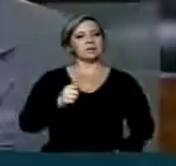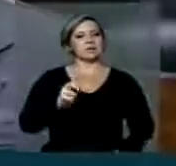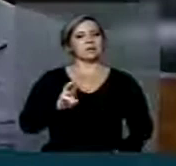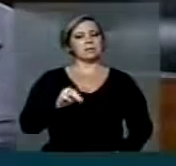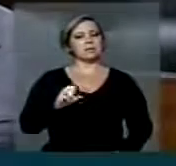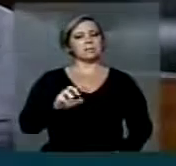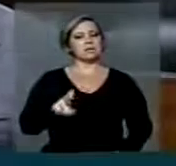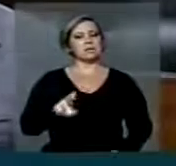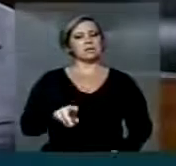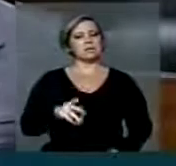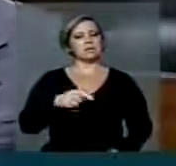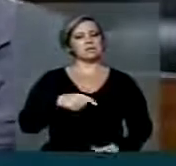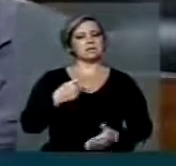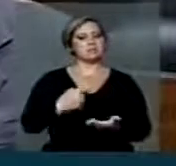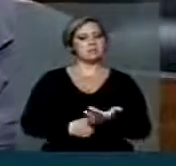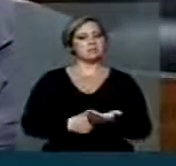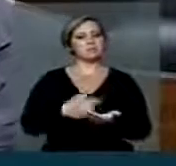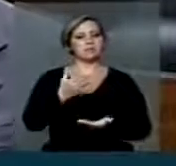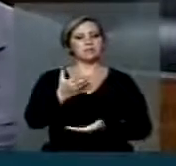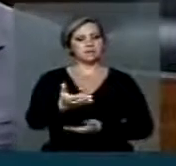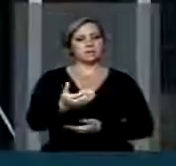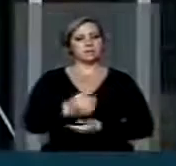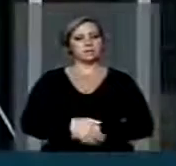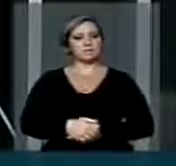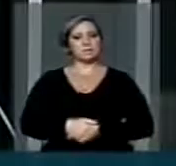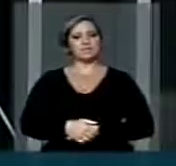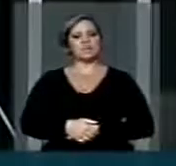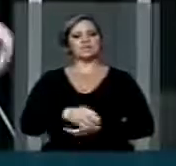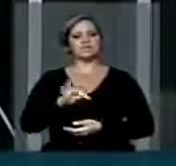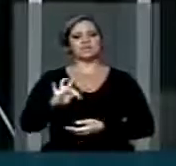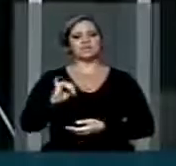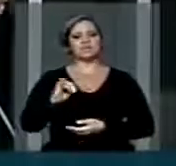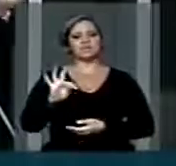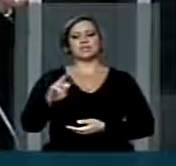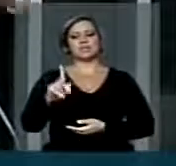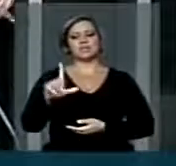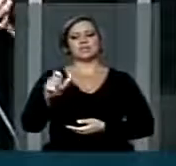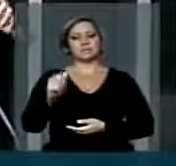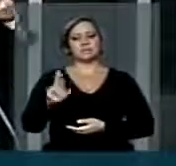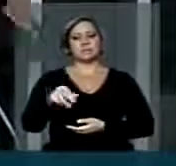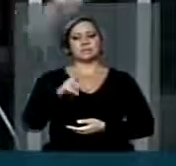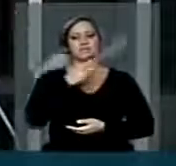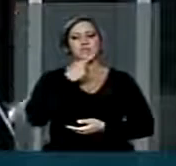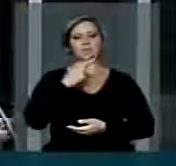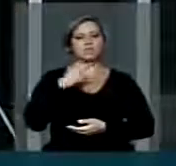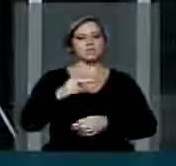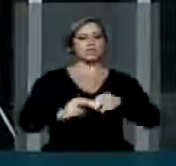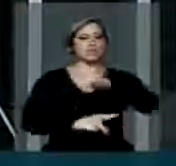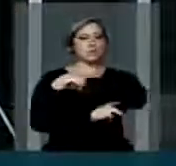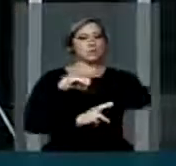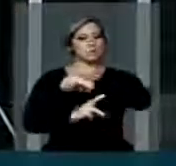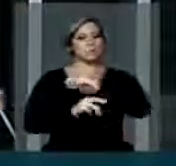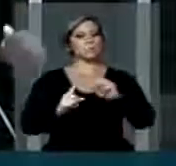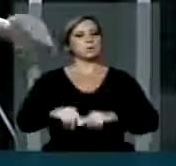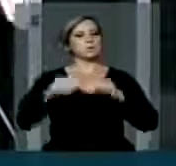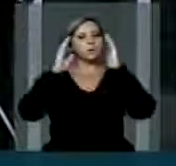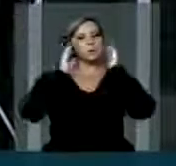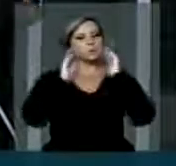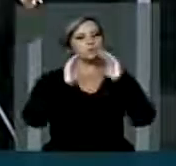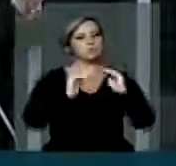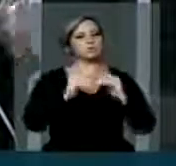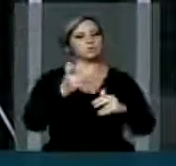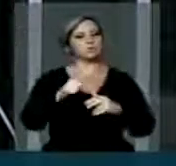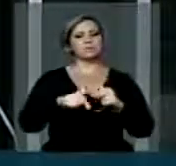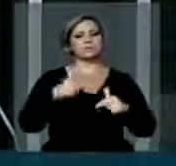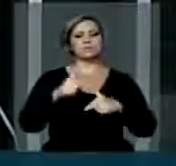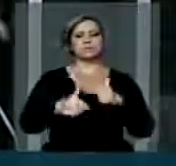acaba de ser confirmado aqui como titular do mandato, deputado em Rondônia, um homem respeitado por todo o país, por tudo